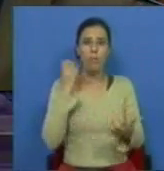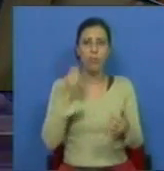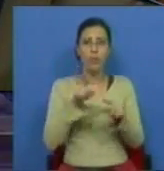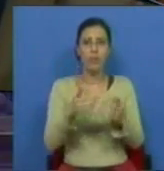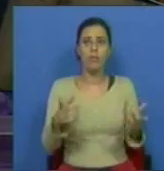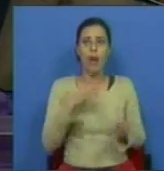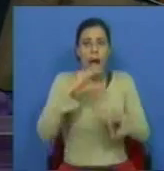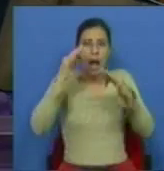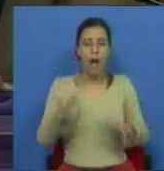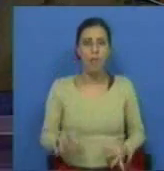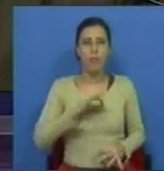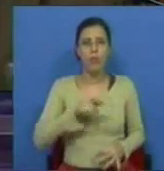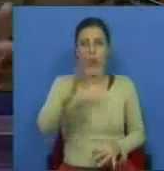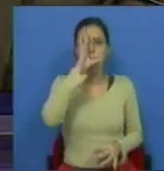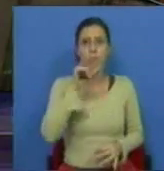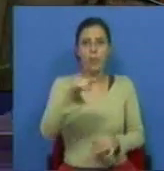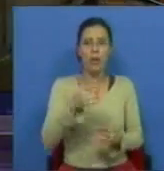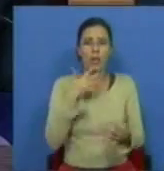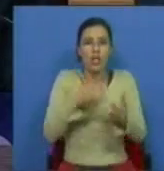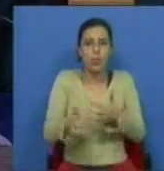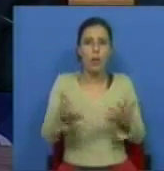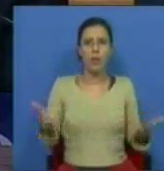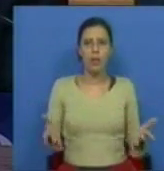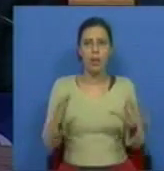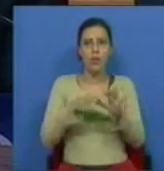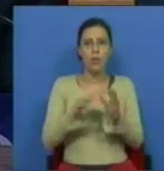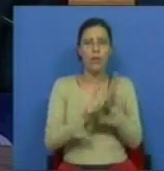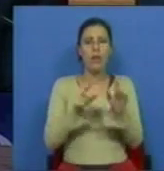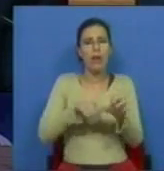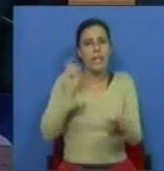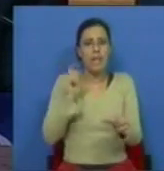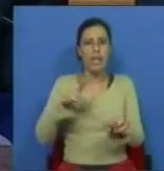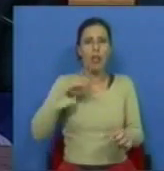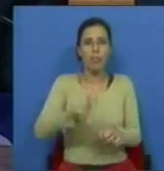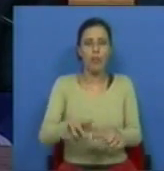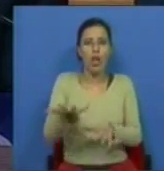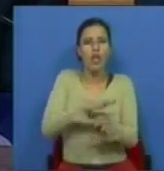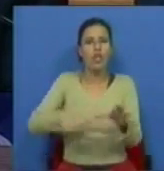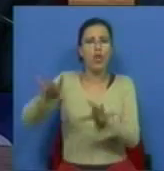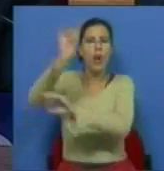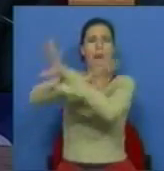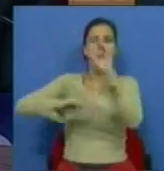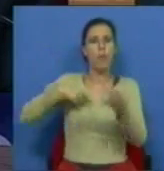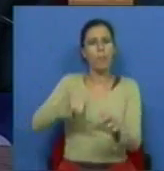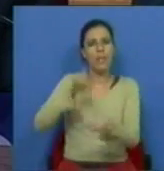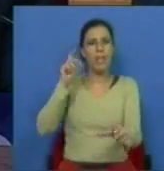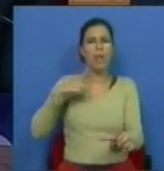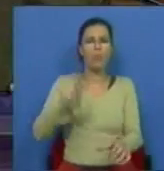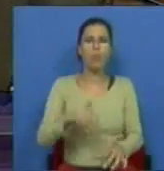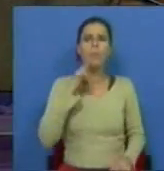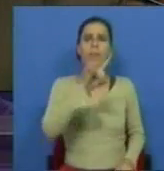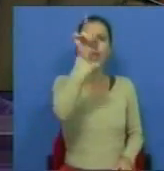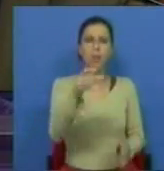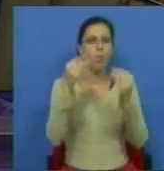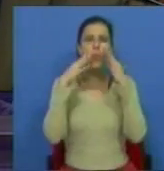esta afirmação do Sr. Ministro da especulação sobre a saída de Portugal da zona euro. Sr. Ministro, a questão é